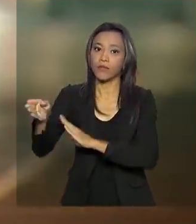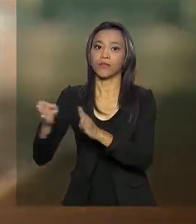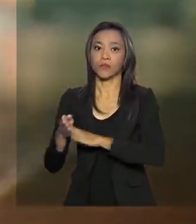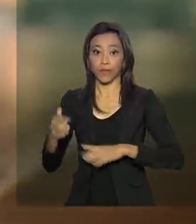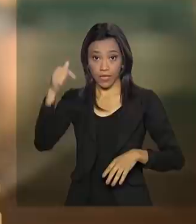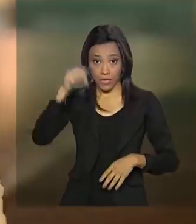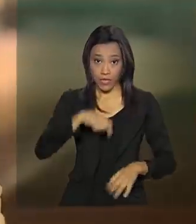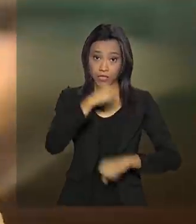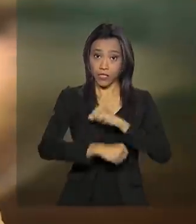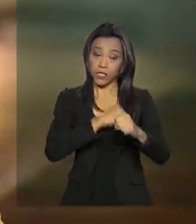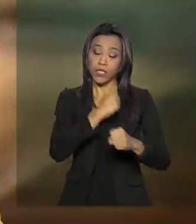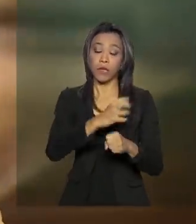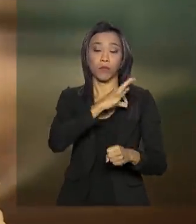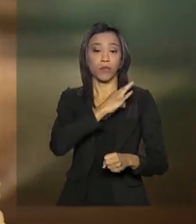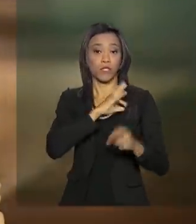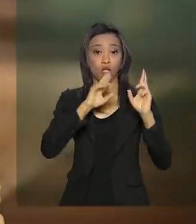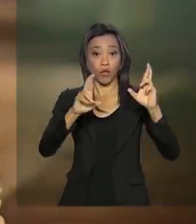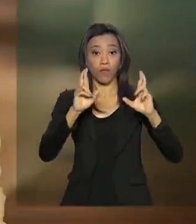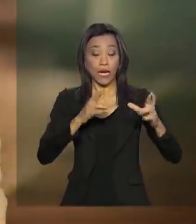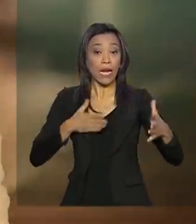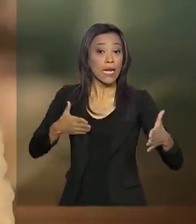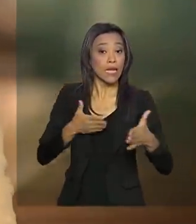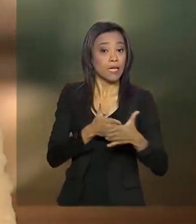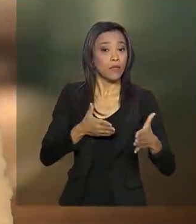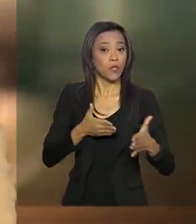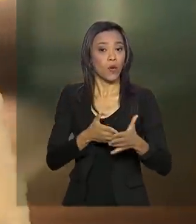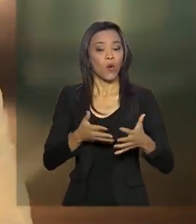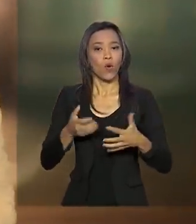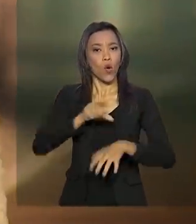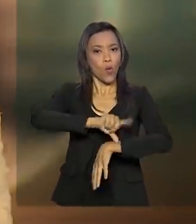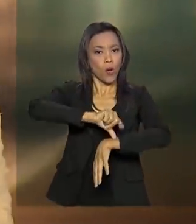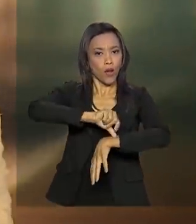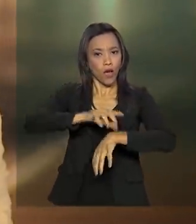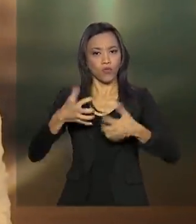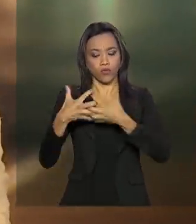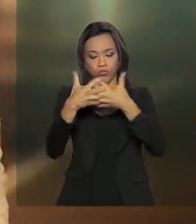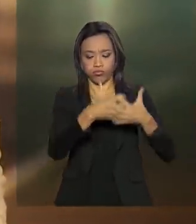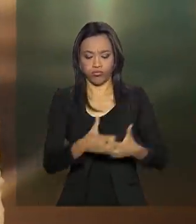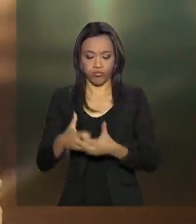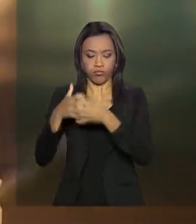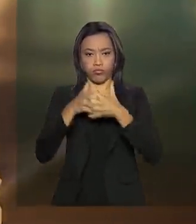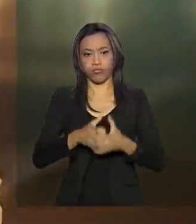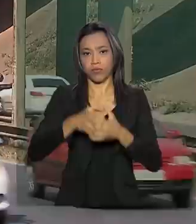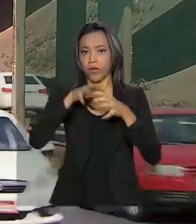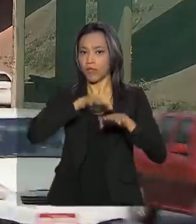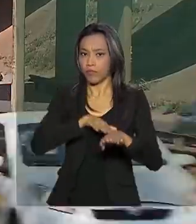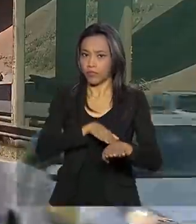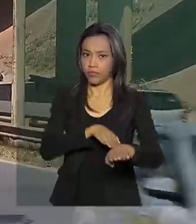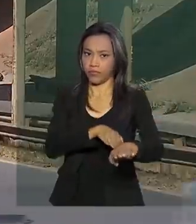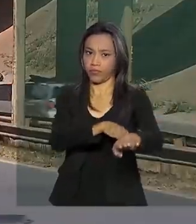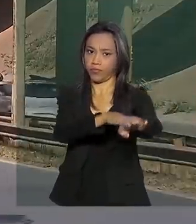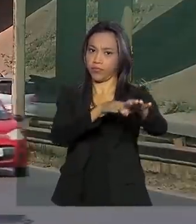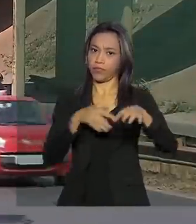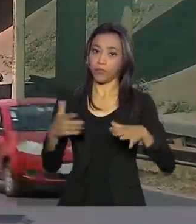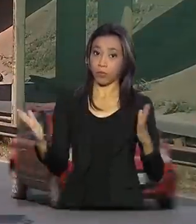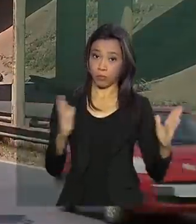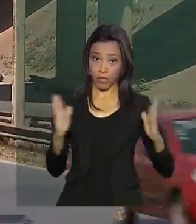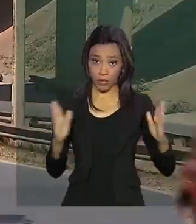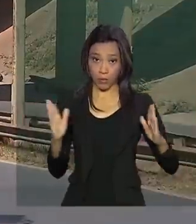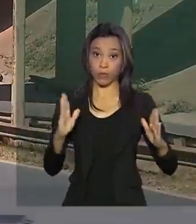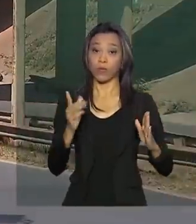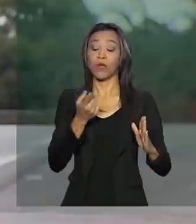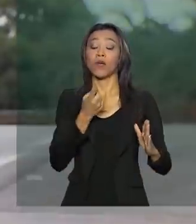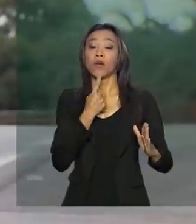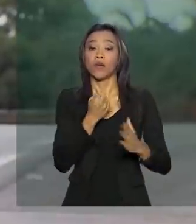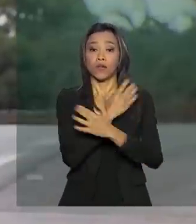Rodoviária Federal limitou os horários de circulação de carretas e caminhões cegonha durante o feriado. E para ter mais segurança